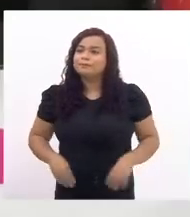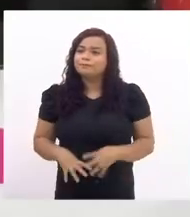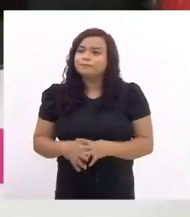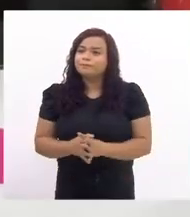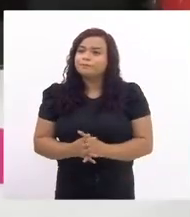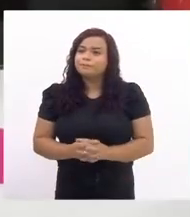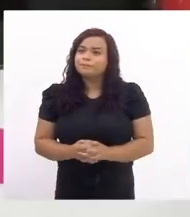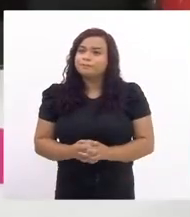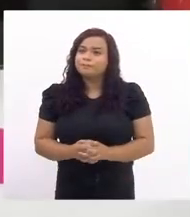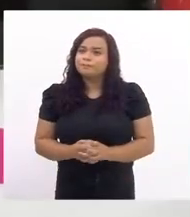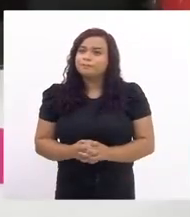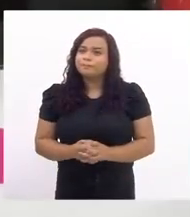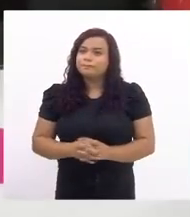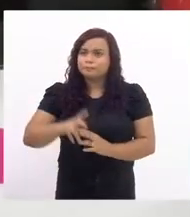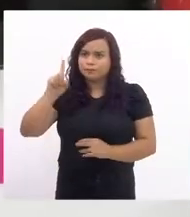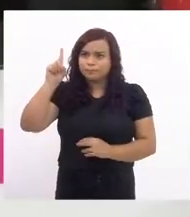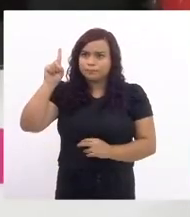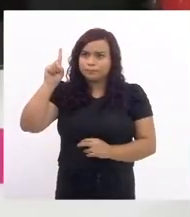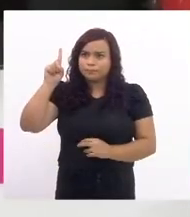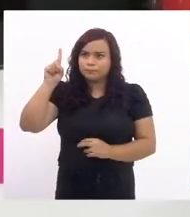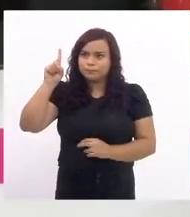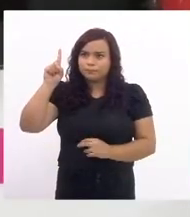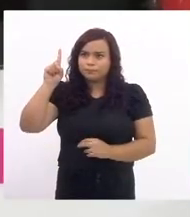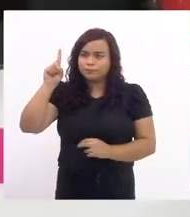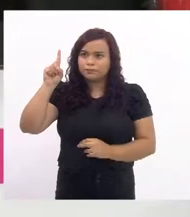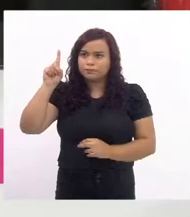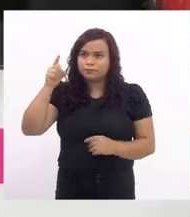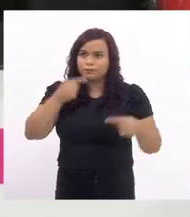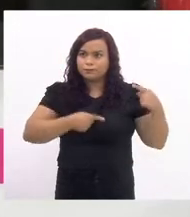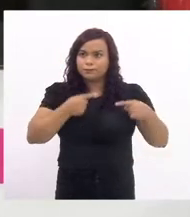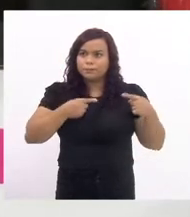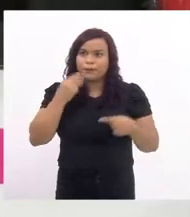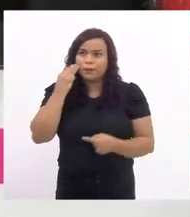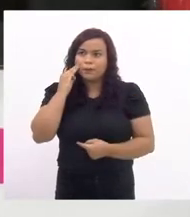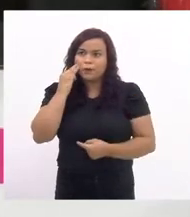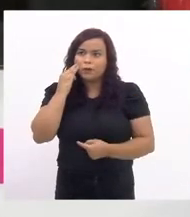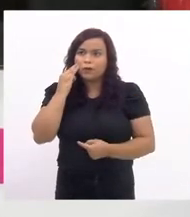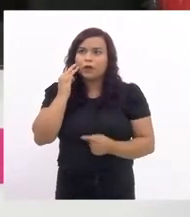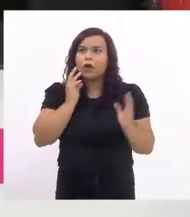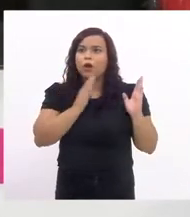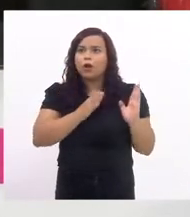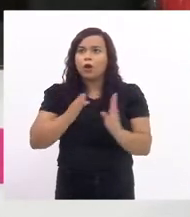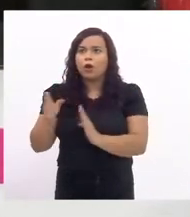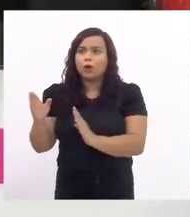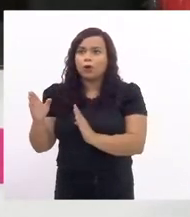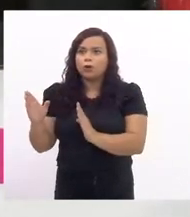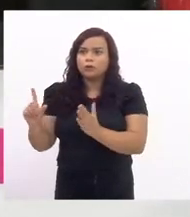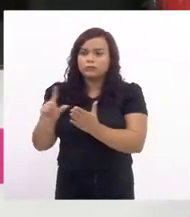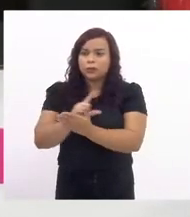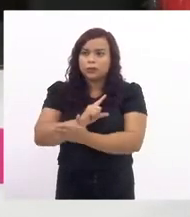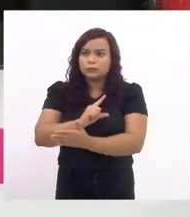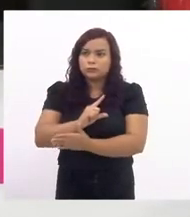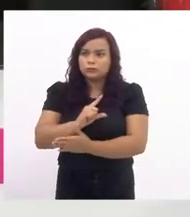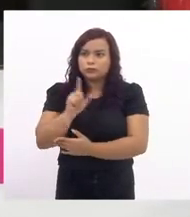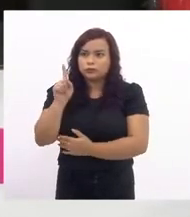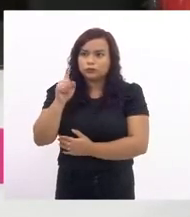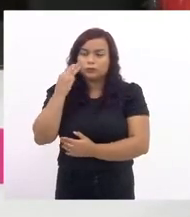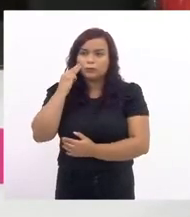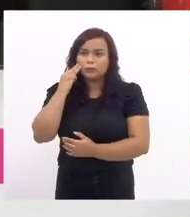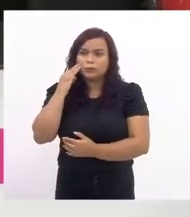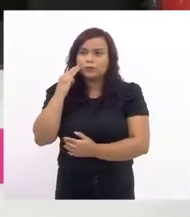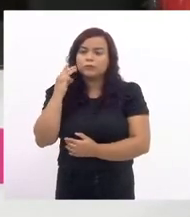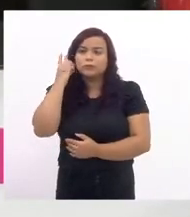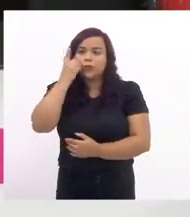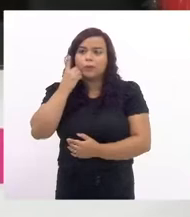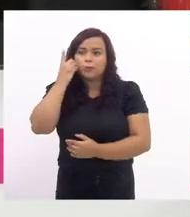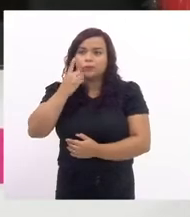para discutir a questão de ordem enquanto a deputada Mônica se dirige ali para o público pois